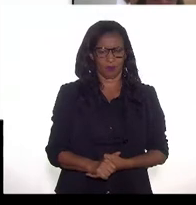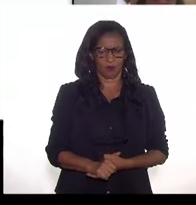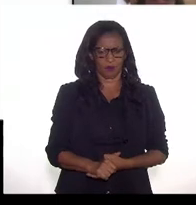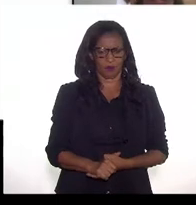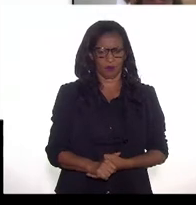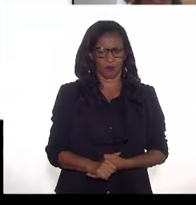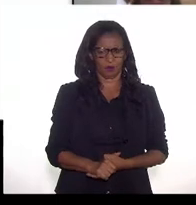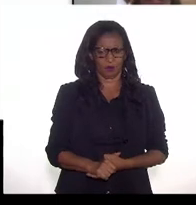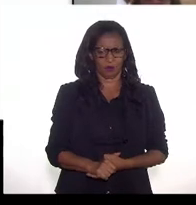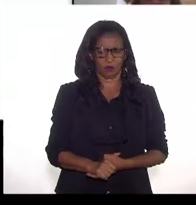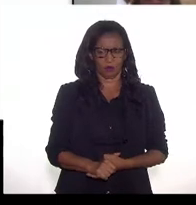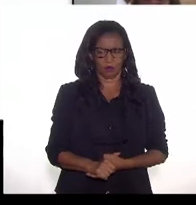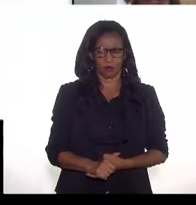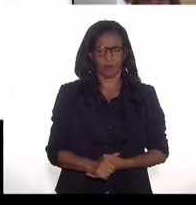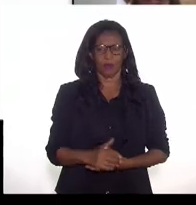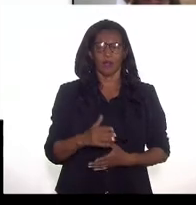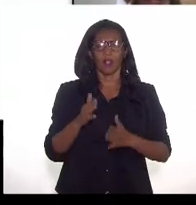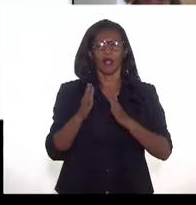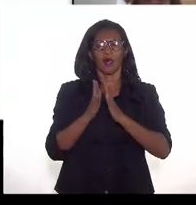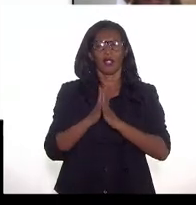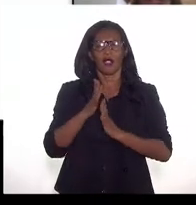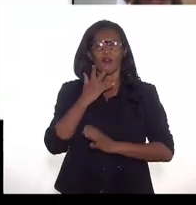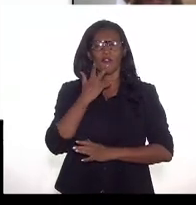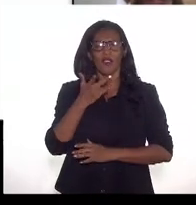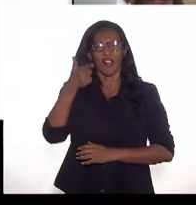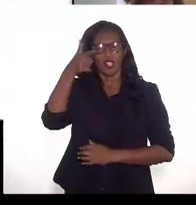Por favor, fala de novo, doutora Mariana.